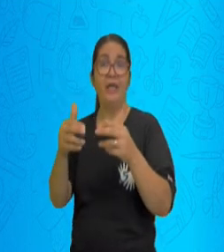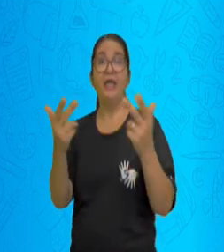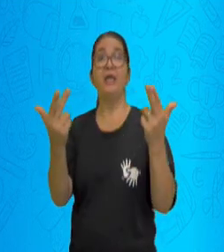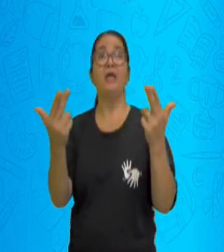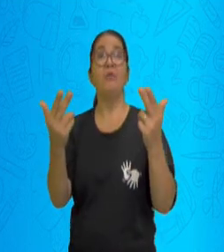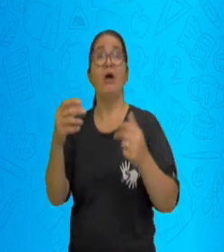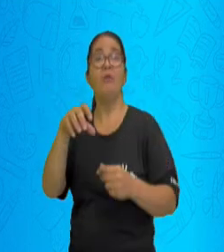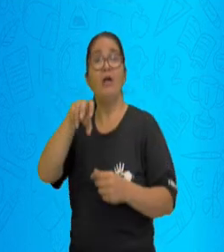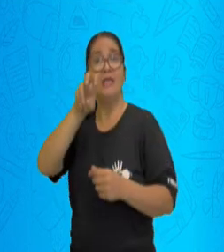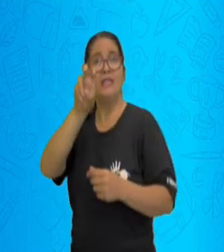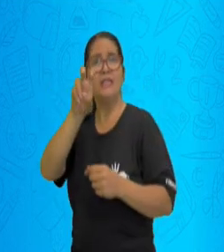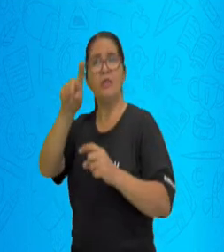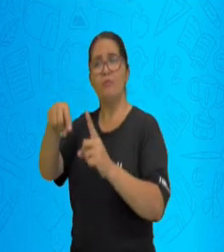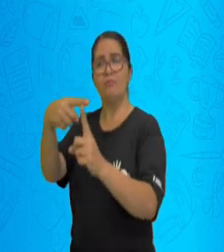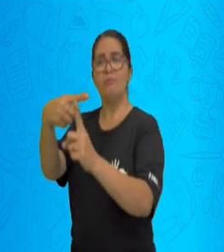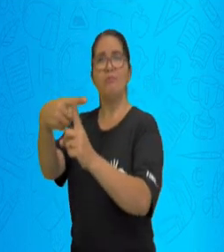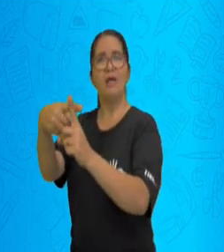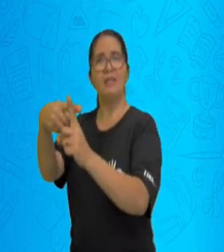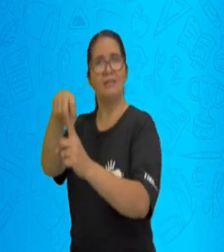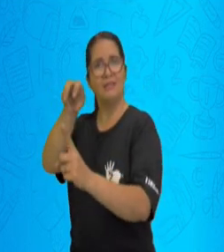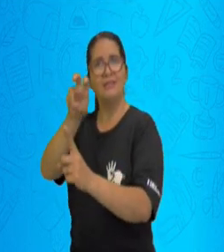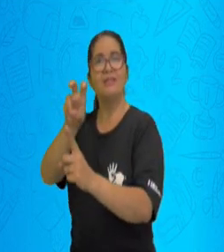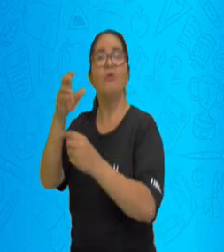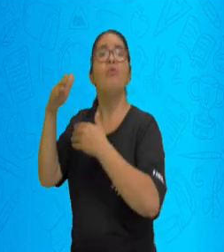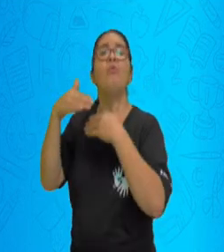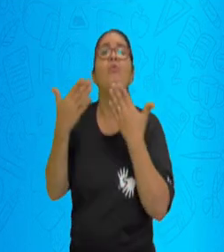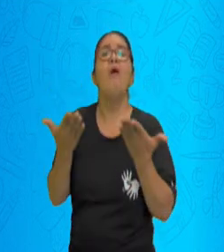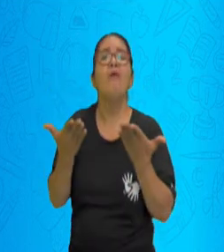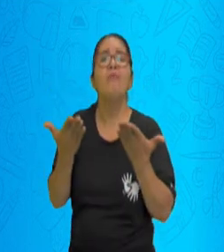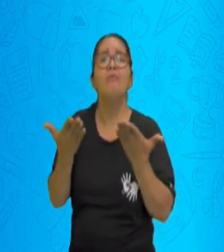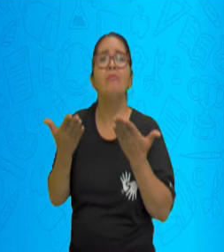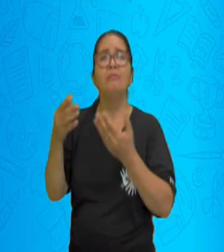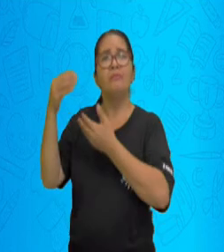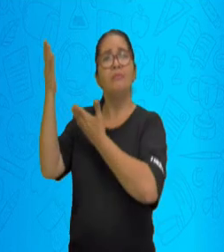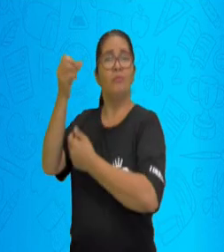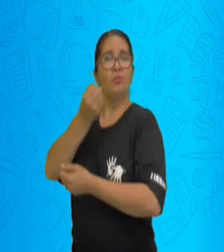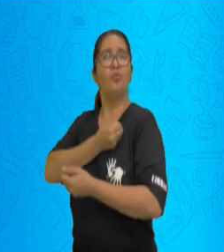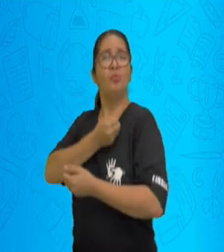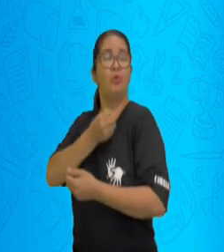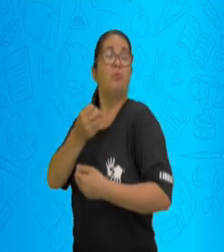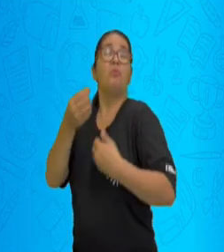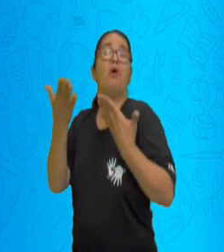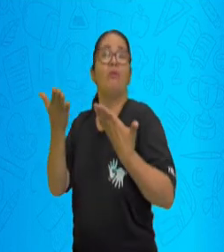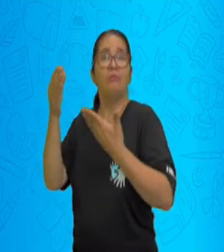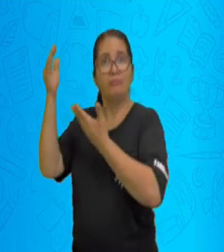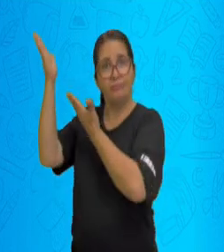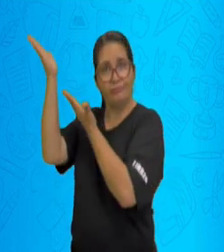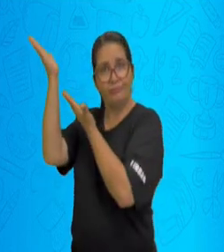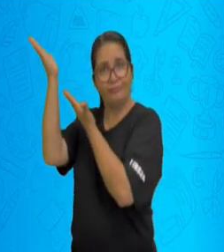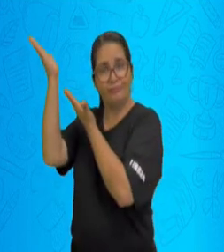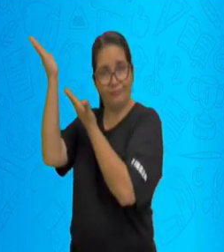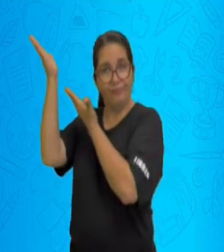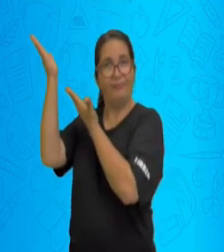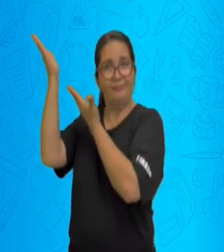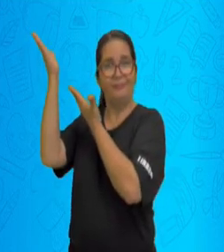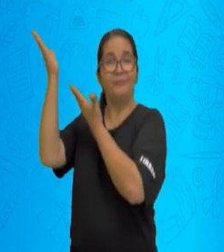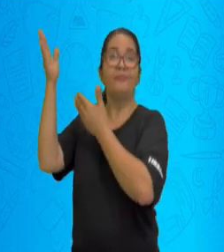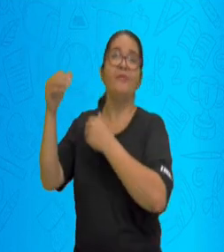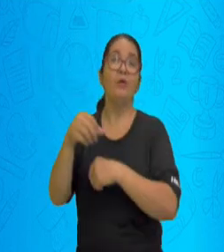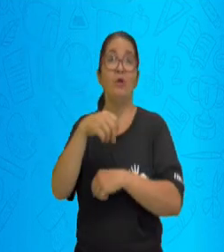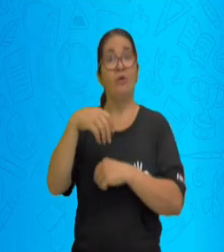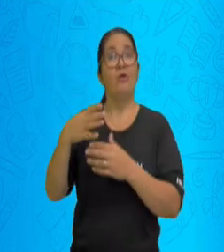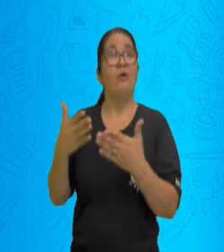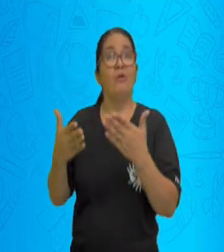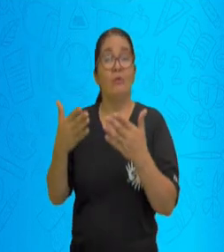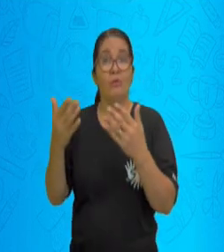5. Então, como exercício, a gente tem que descobrir qual é esse número que estabelece essa igualdade de 5 mais 5.